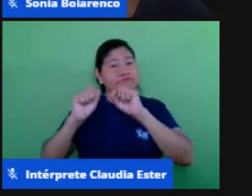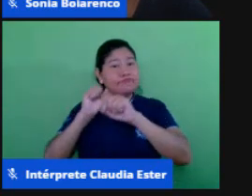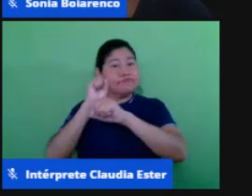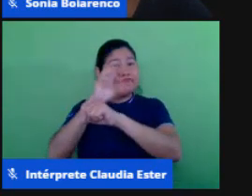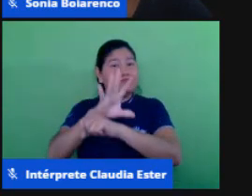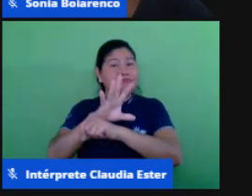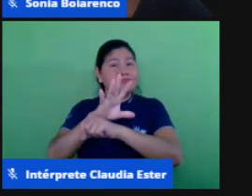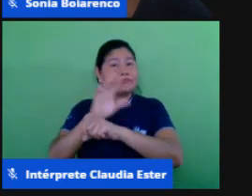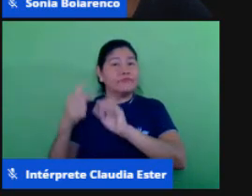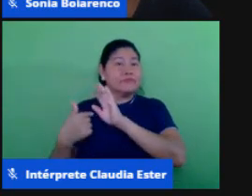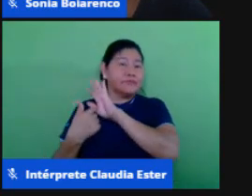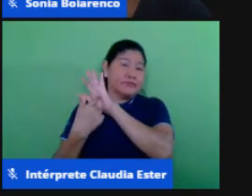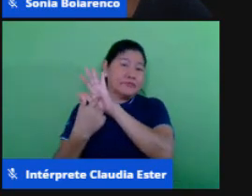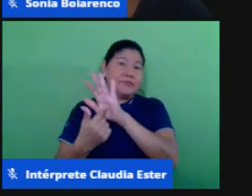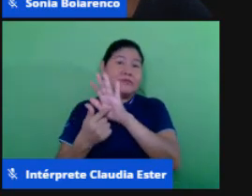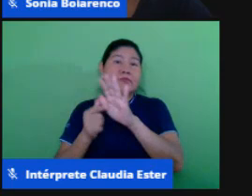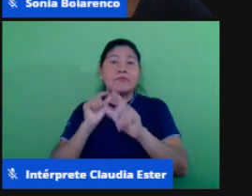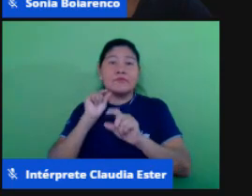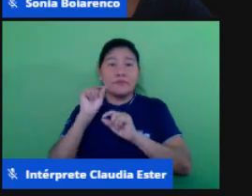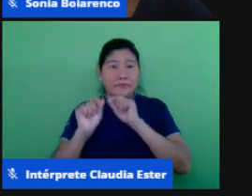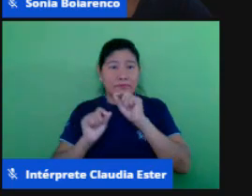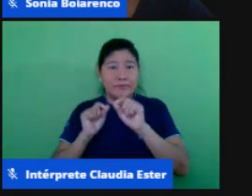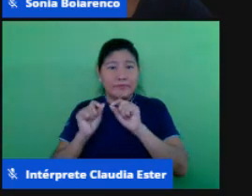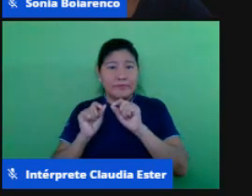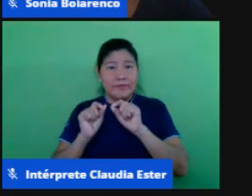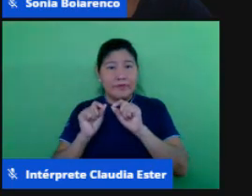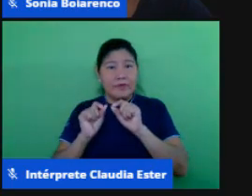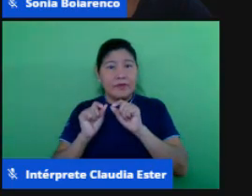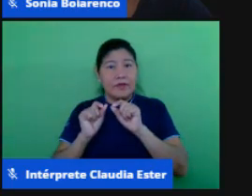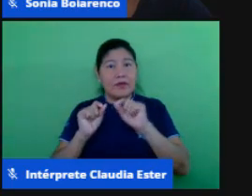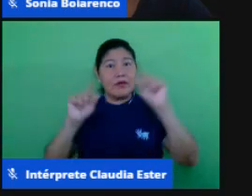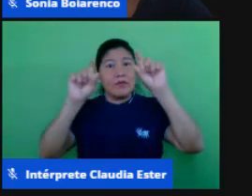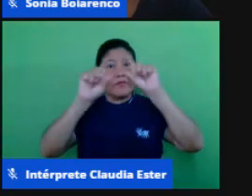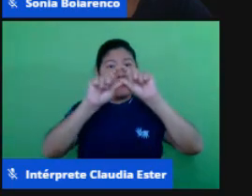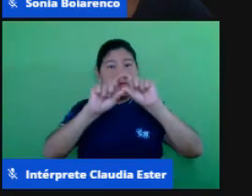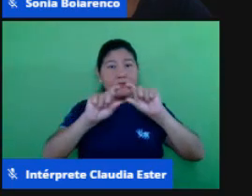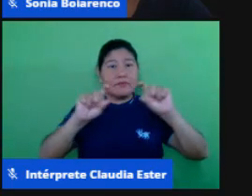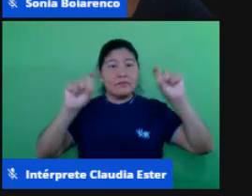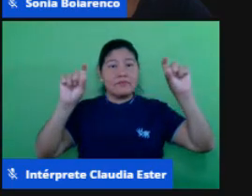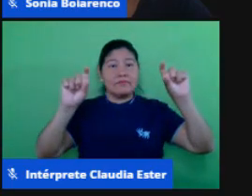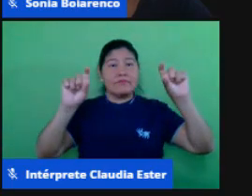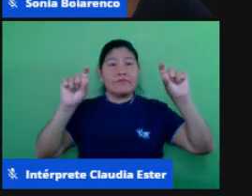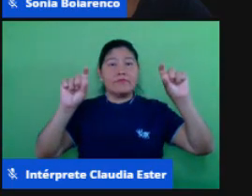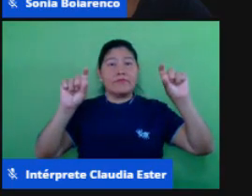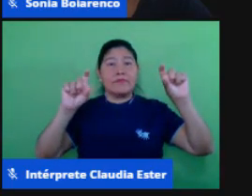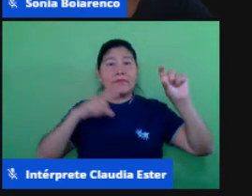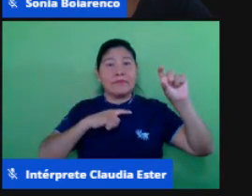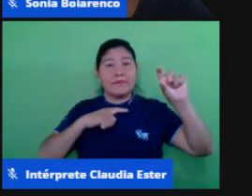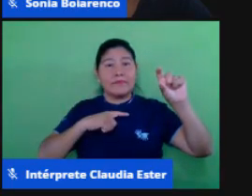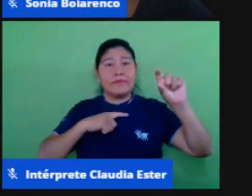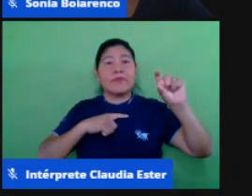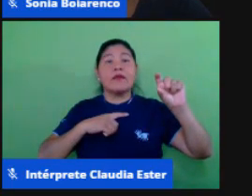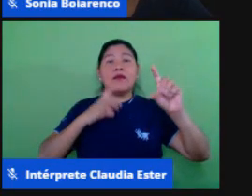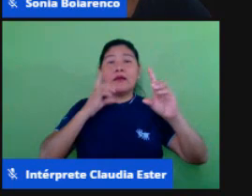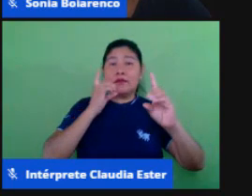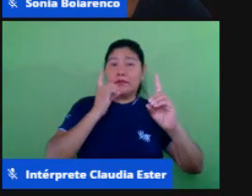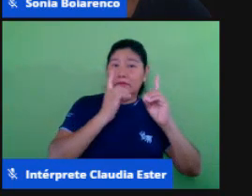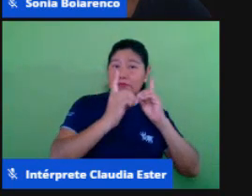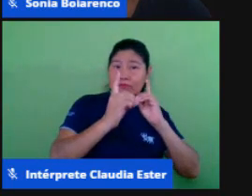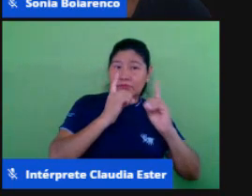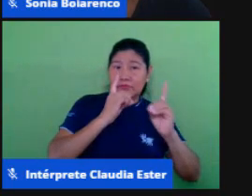anuncio aqui, uma fala que é um consenso entre nós, diálogos profícuos,